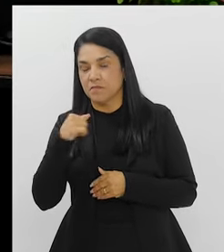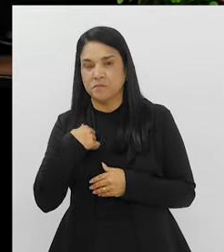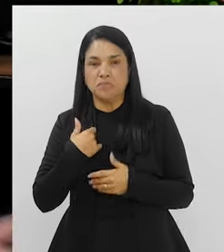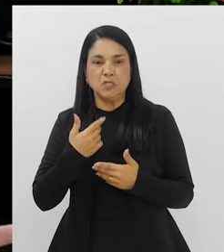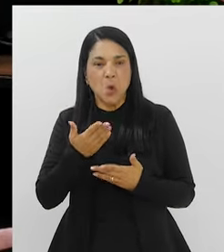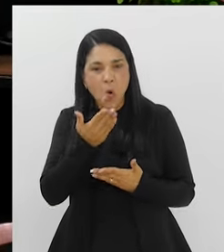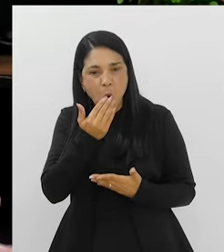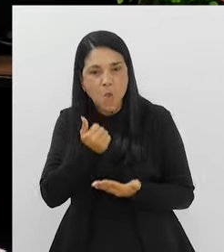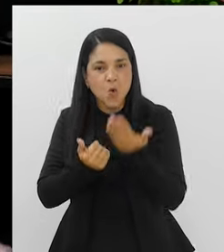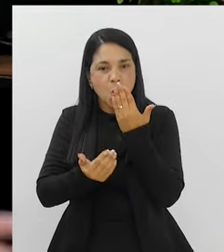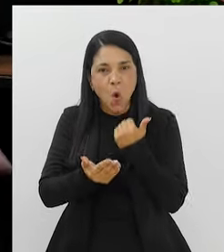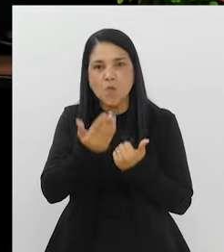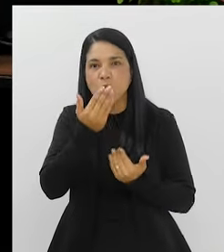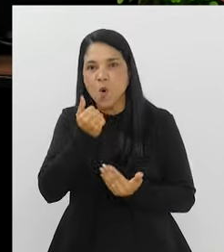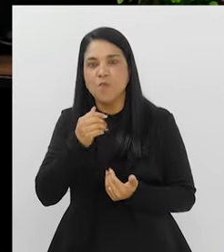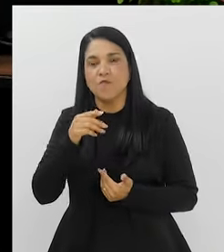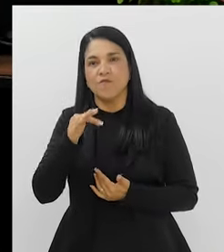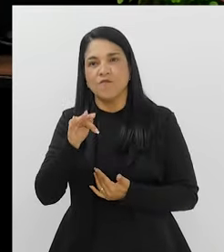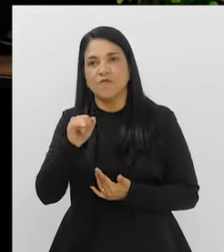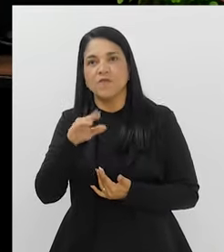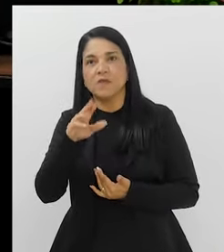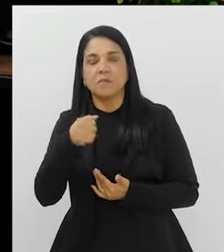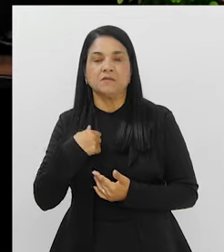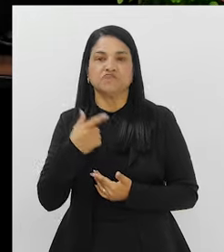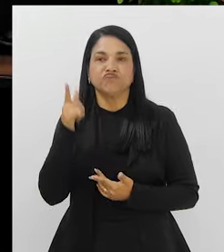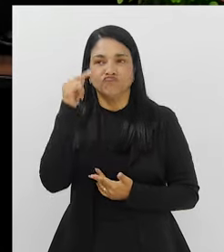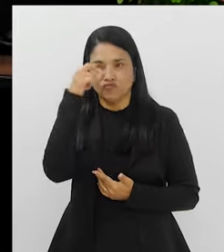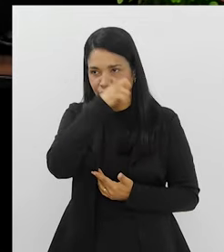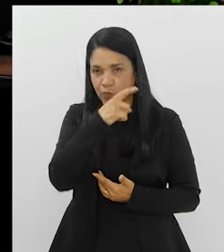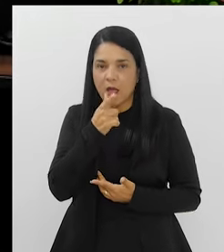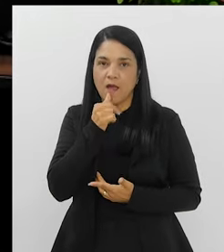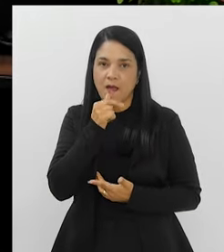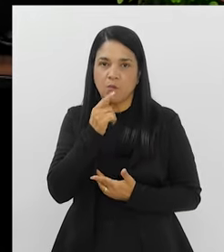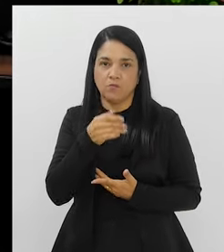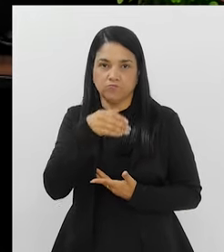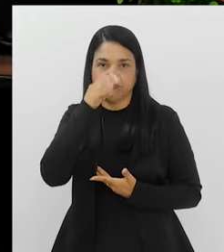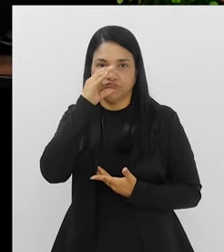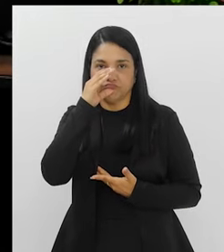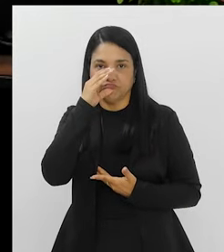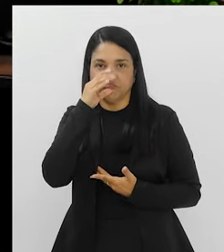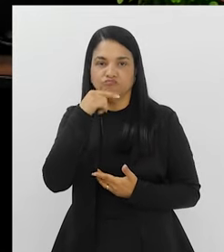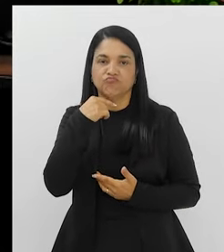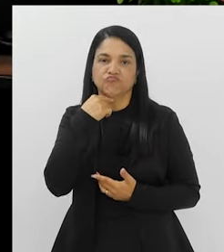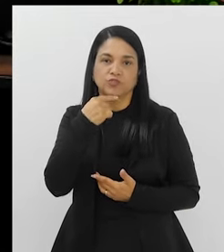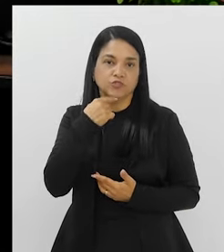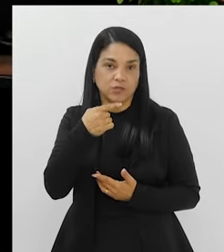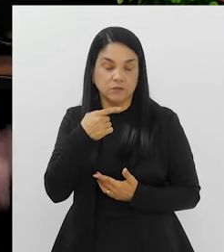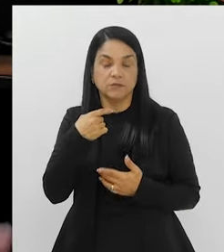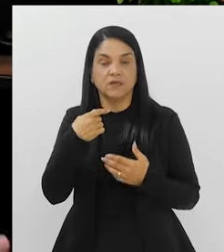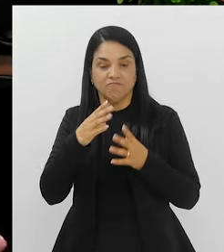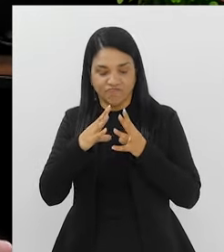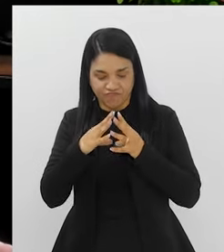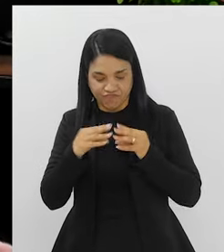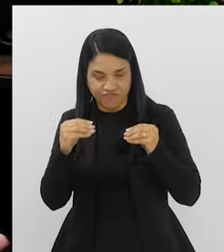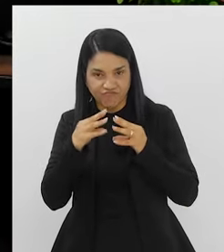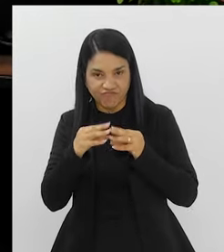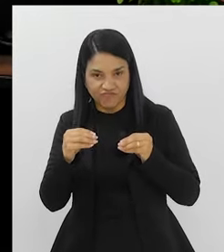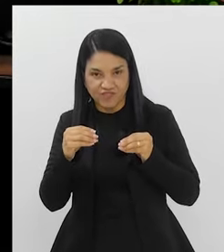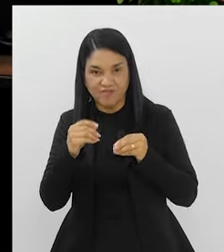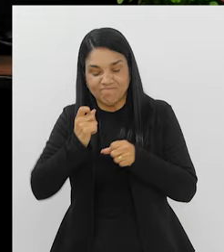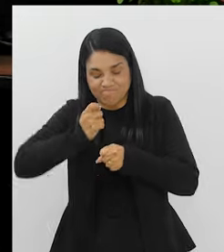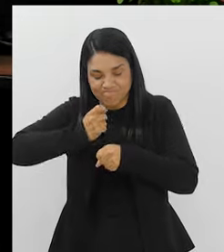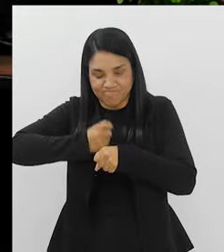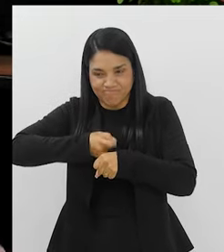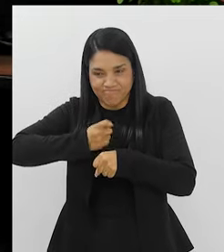Mas eu como tanta fibra e eu tenho dificuldade de beber água. Não adianta. Essa fibra vai ficar ali. Você vai formar